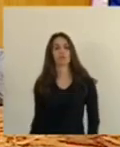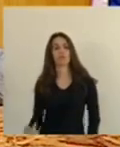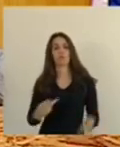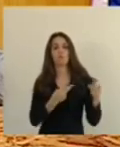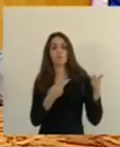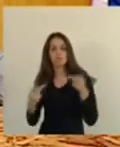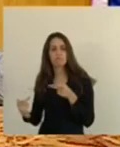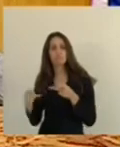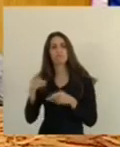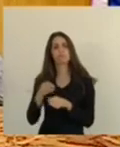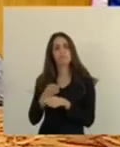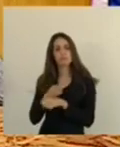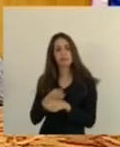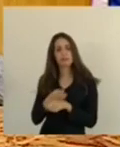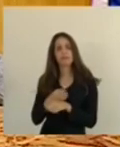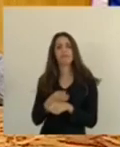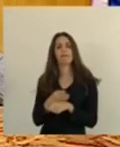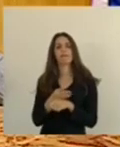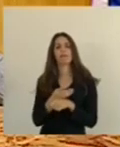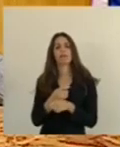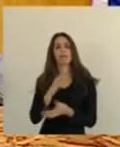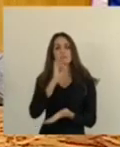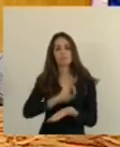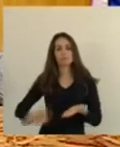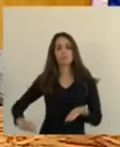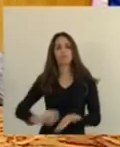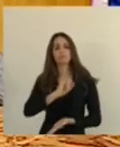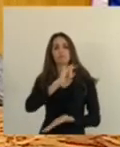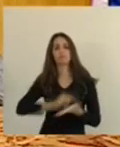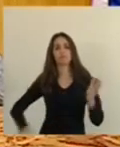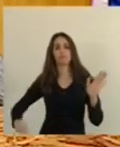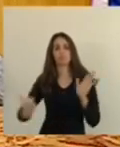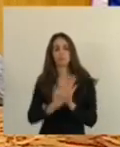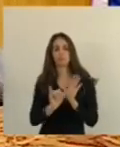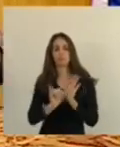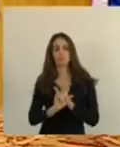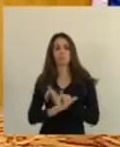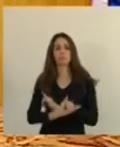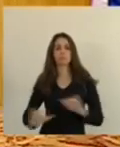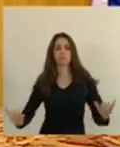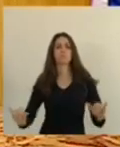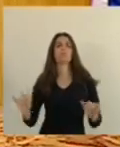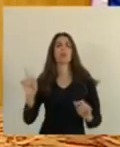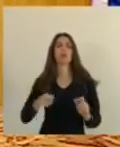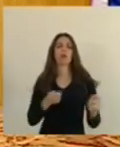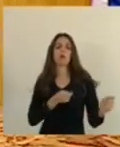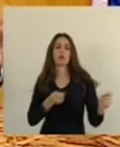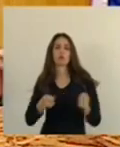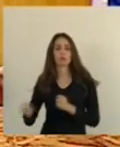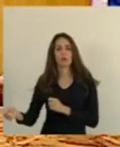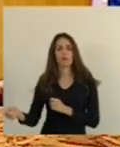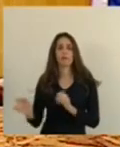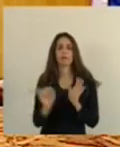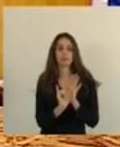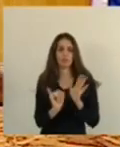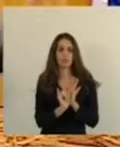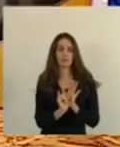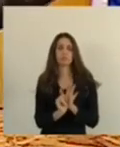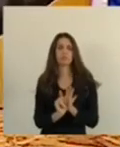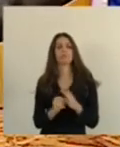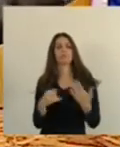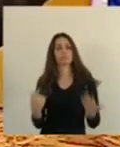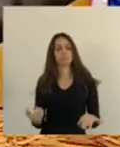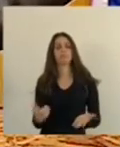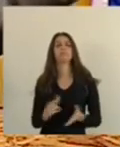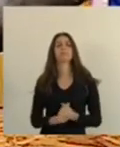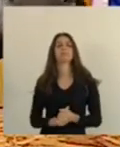e levou essa boa notícia para nós. Então, agora é acompanhar, monitorar esse edital, que seja feita uma